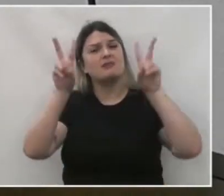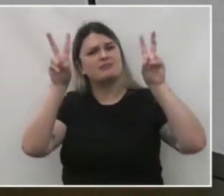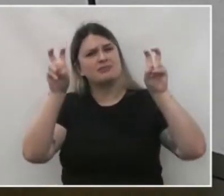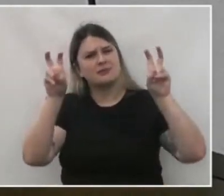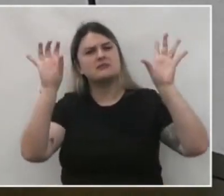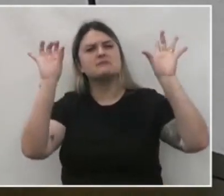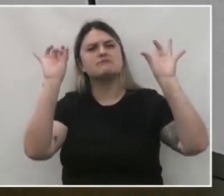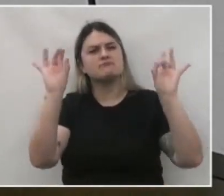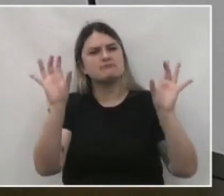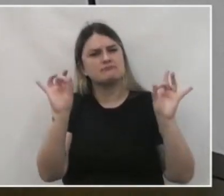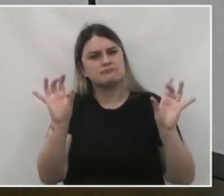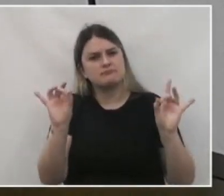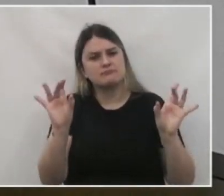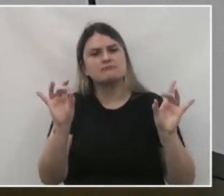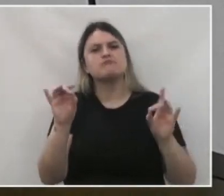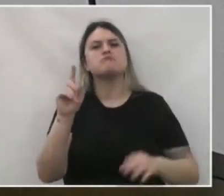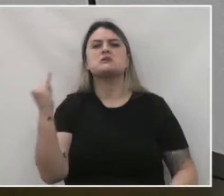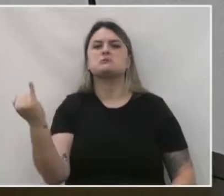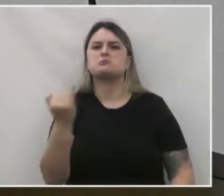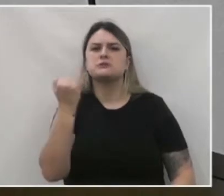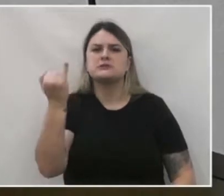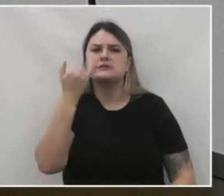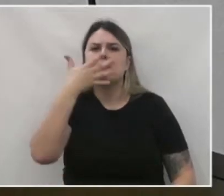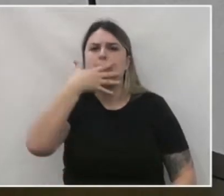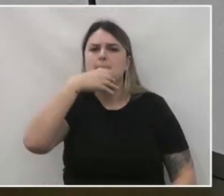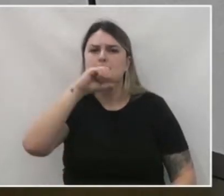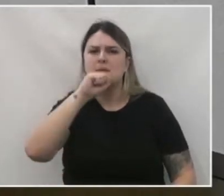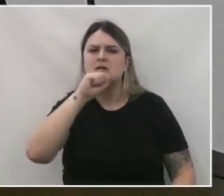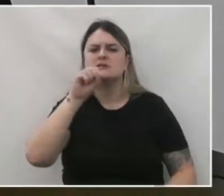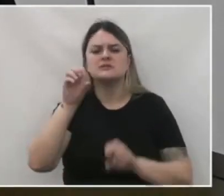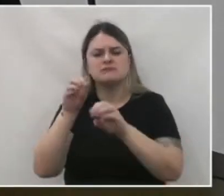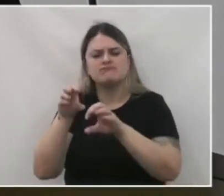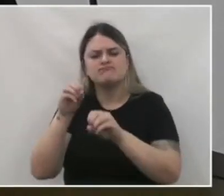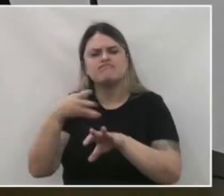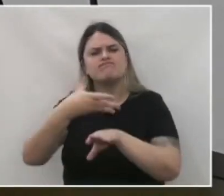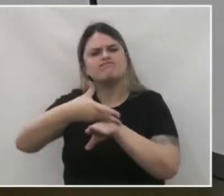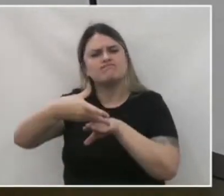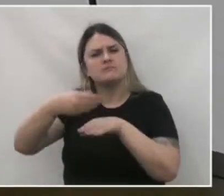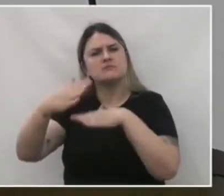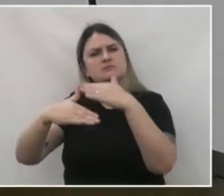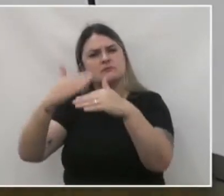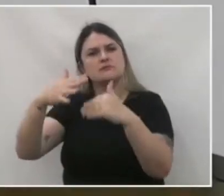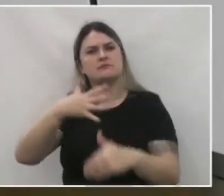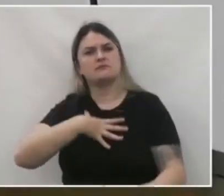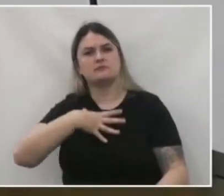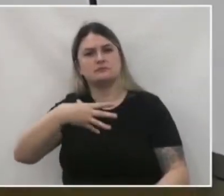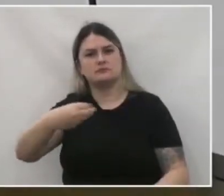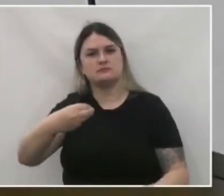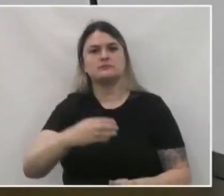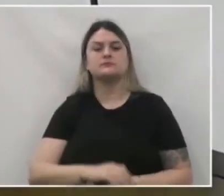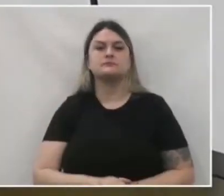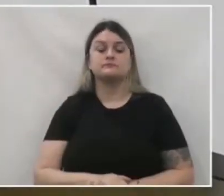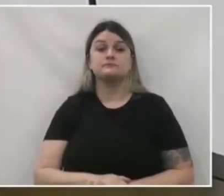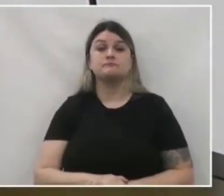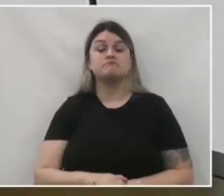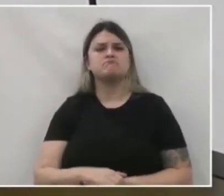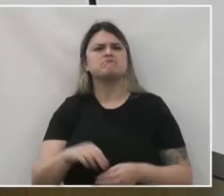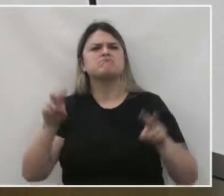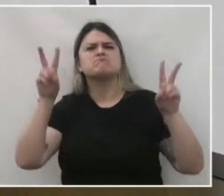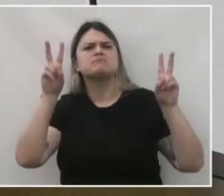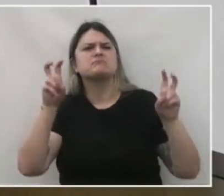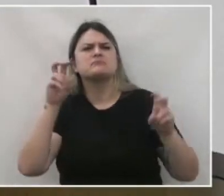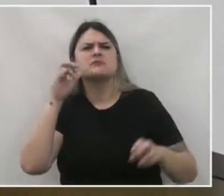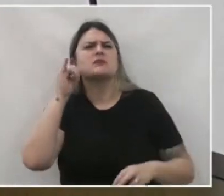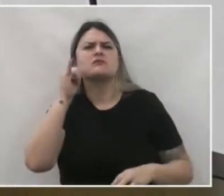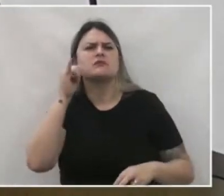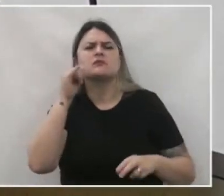nobre a importância do pai na formação do caráter e desenvolvimento dos filhos. Essa fala é alusiva ao dia